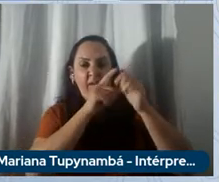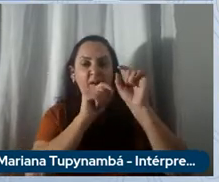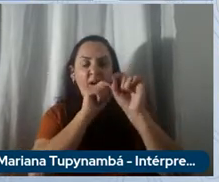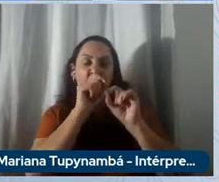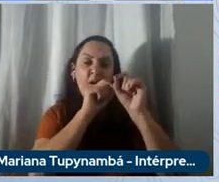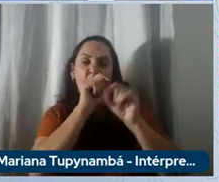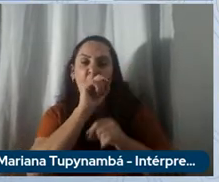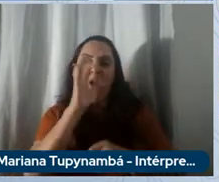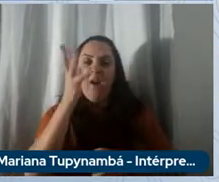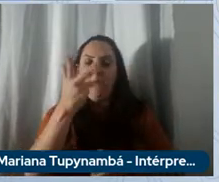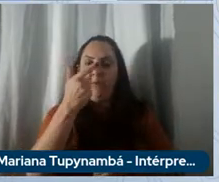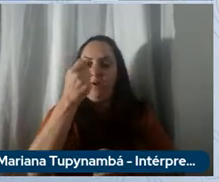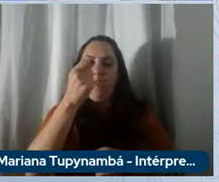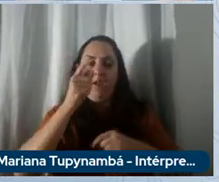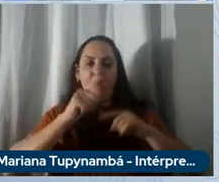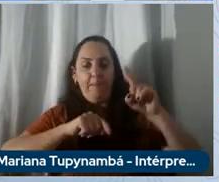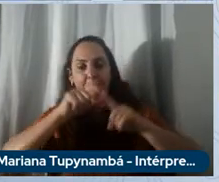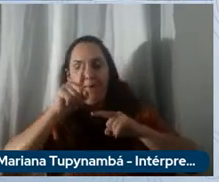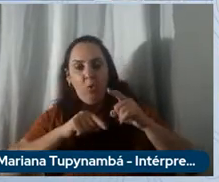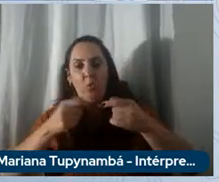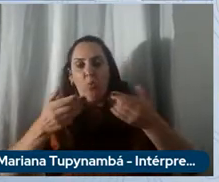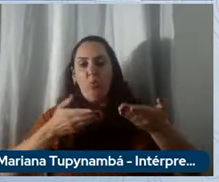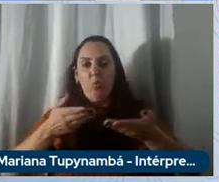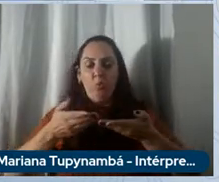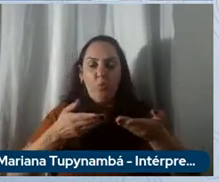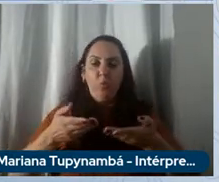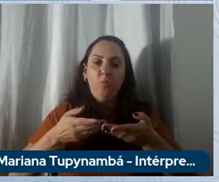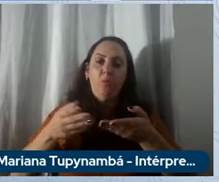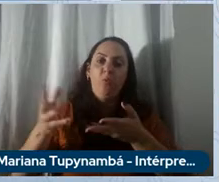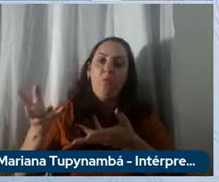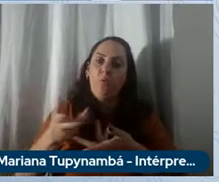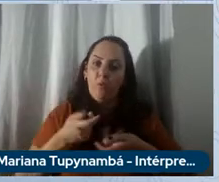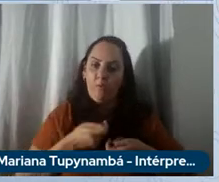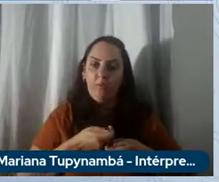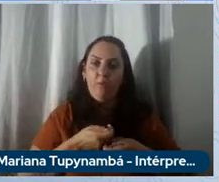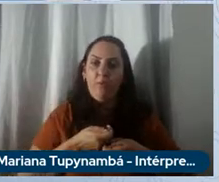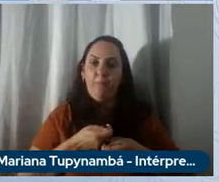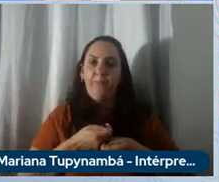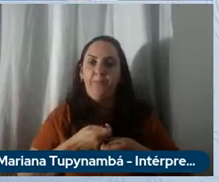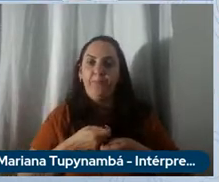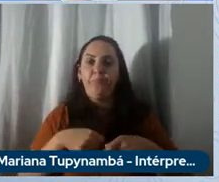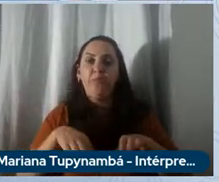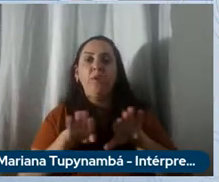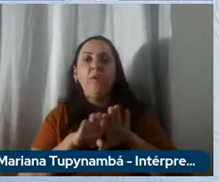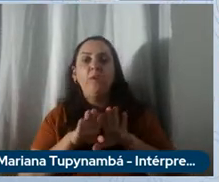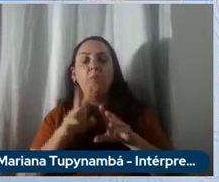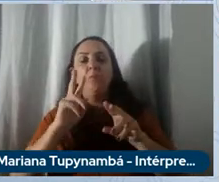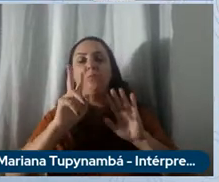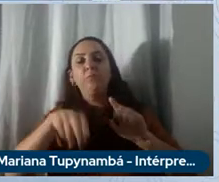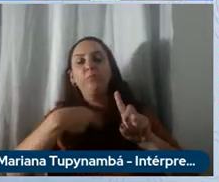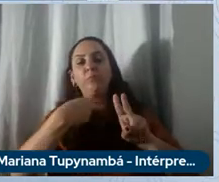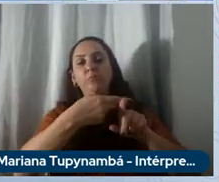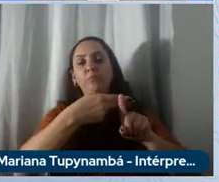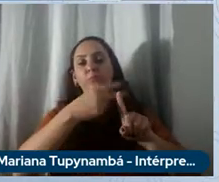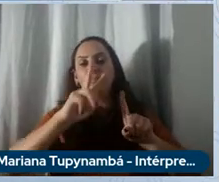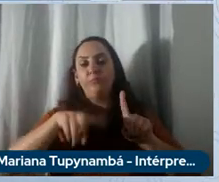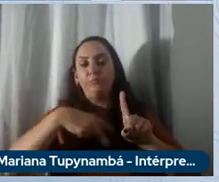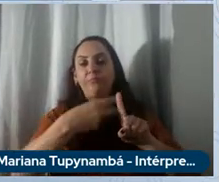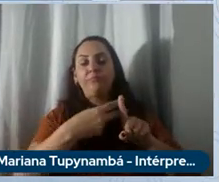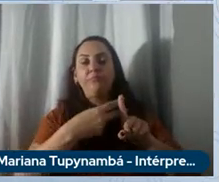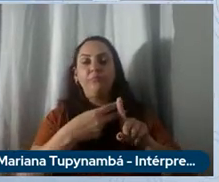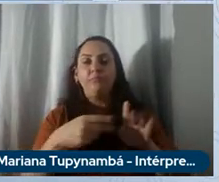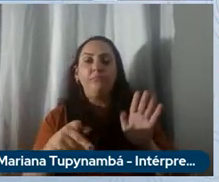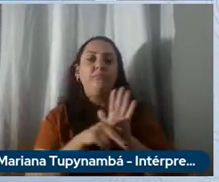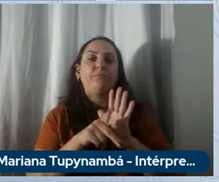qualidade de produto e de serviço mas de muitas mais coisas também e por fim queremos dobrar as resetas que vocês viram